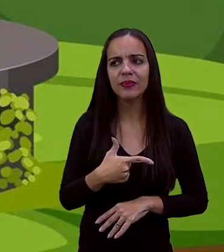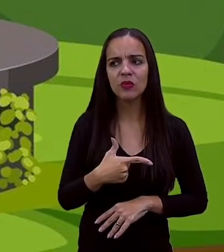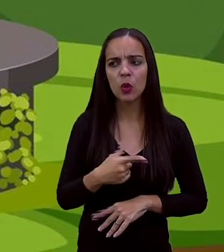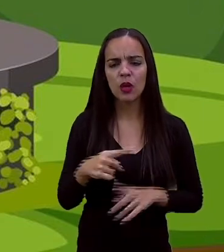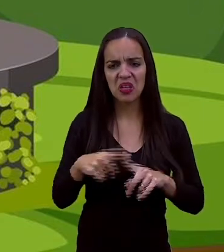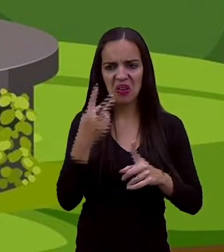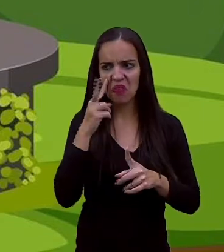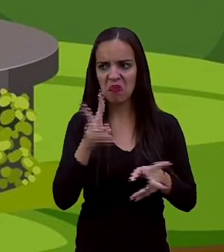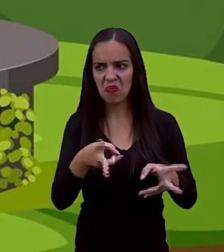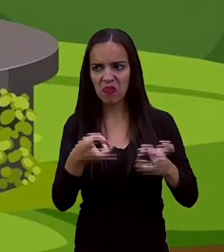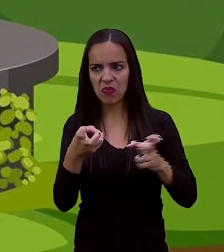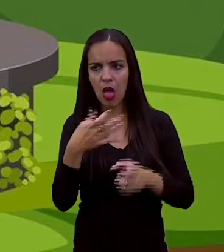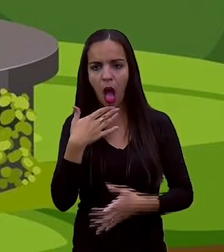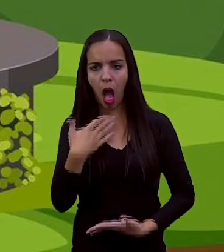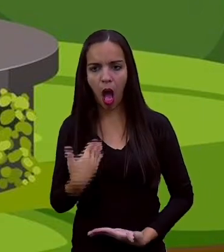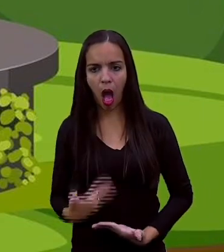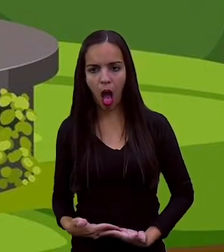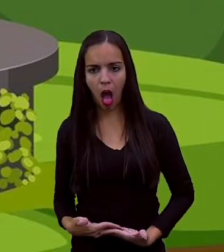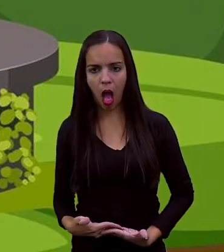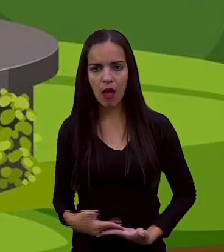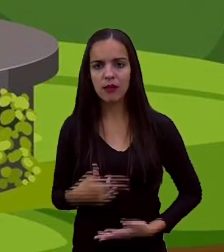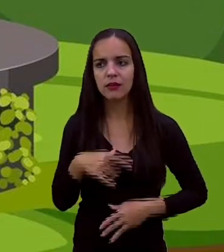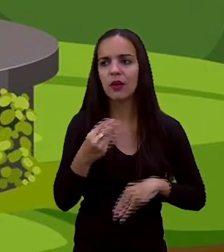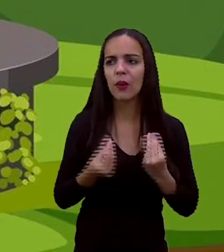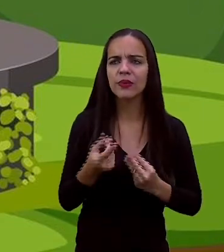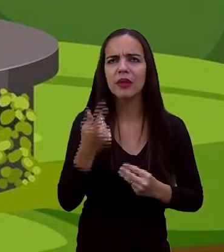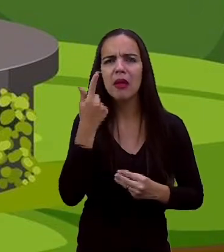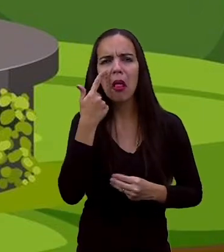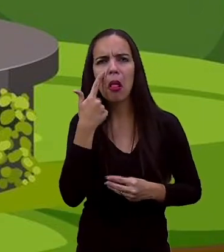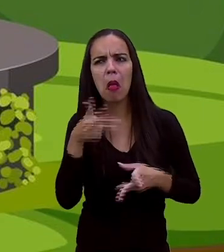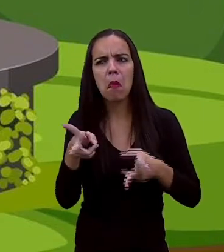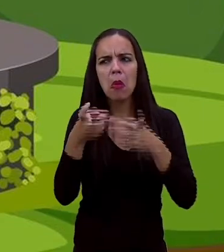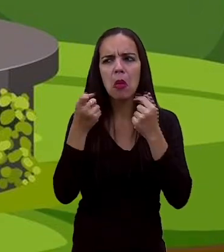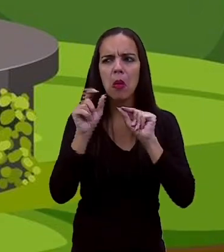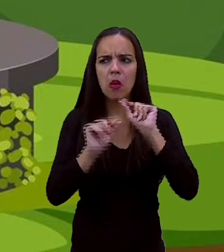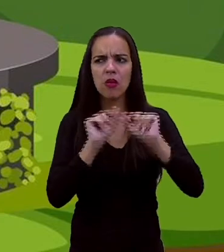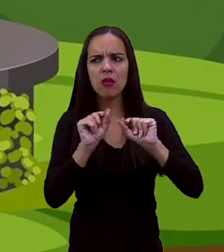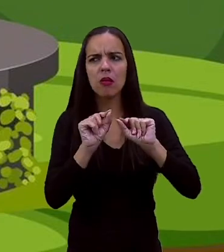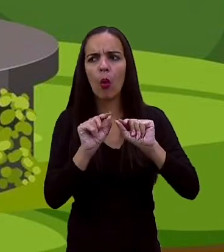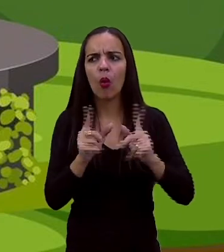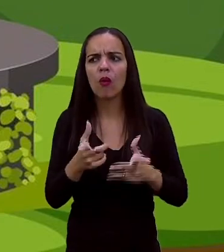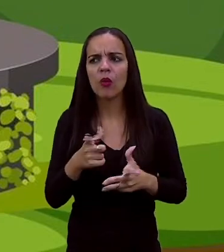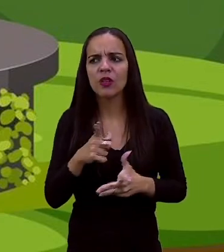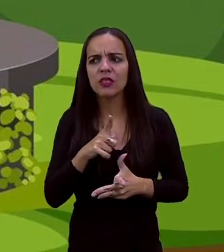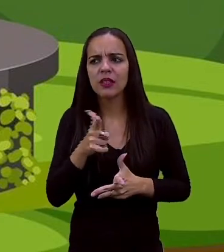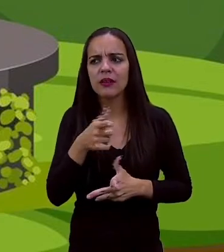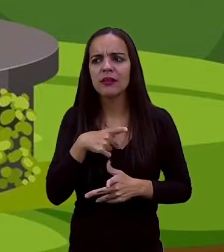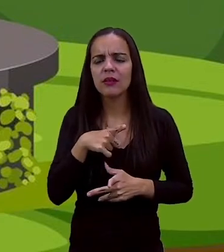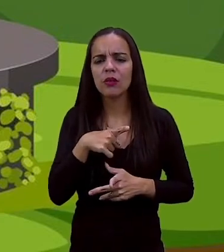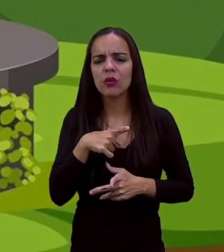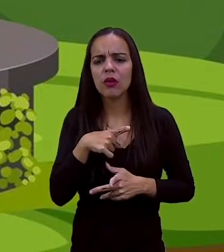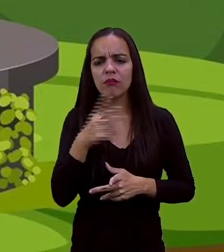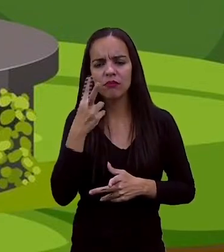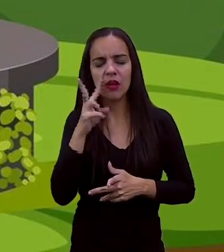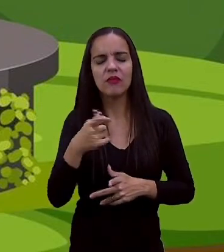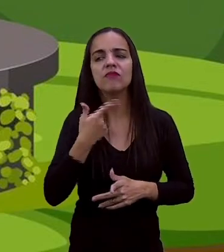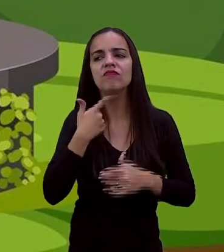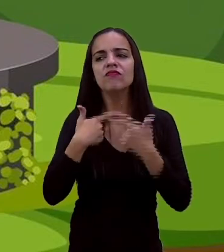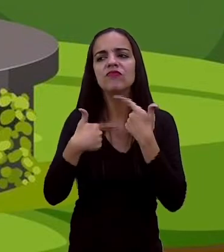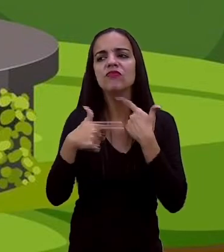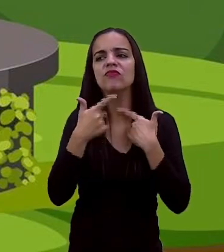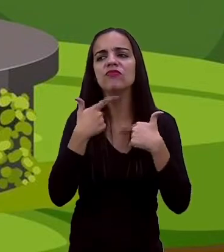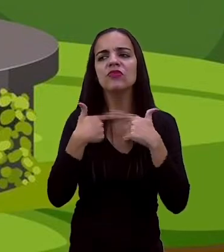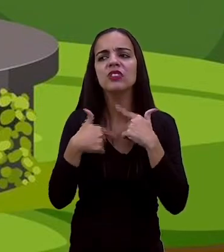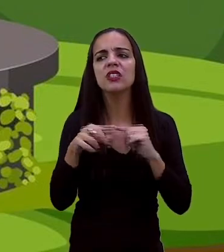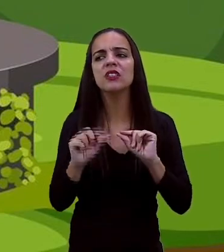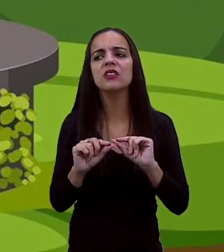Perplexo. equilíbrio frágil. Até que vinda da profundeza de seu ser. Jorrou uma